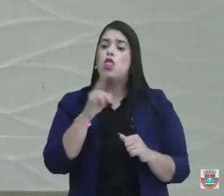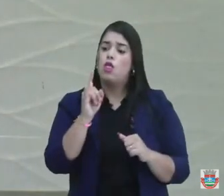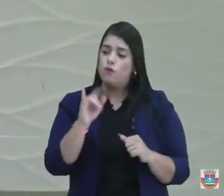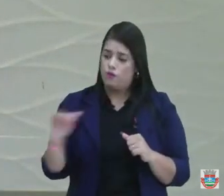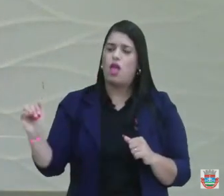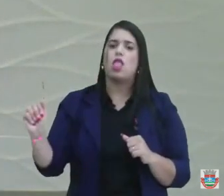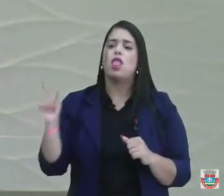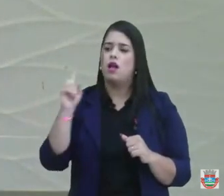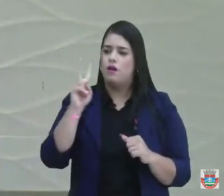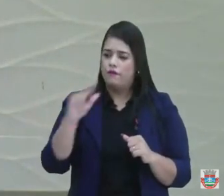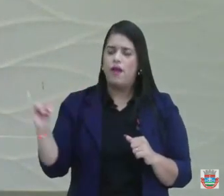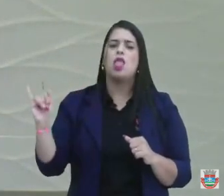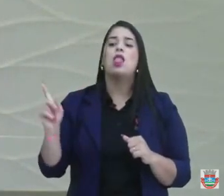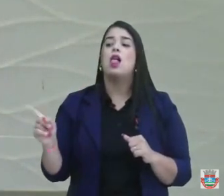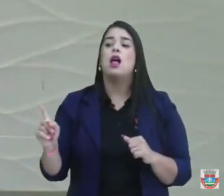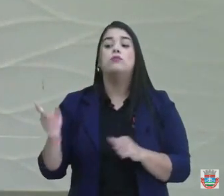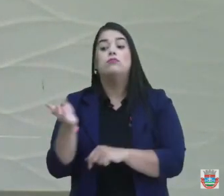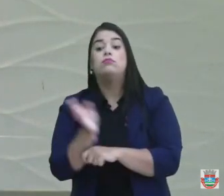para mostrar como é que está.